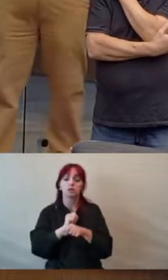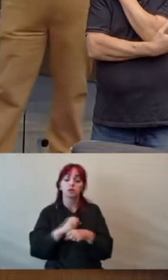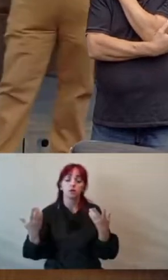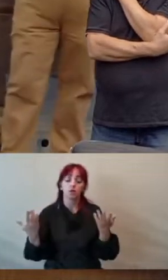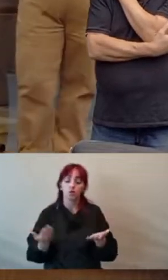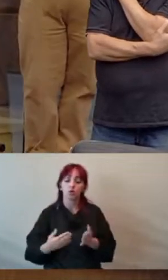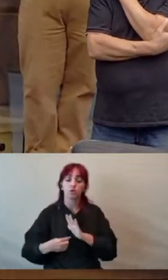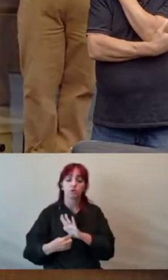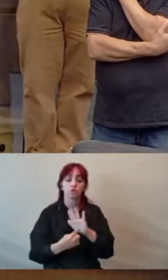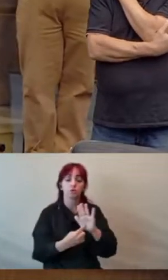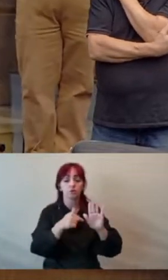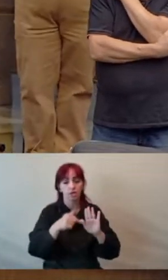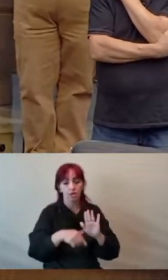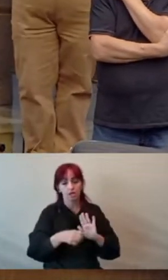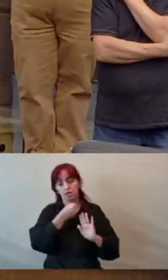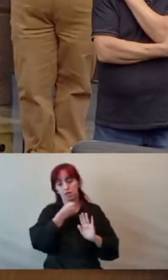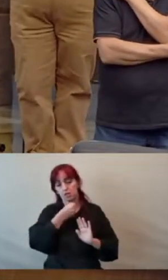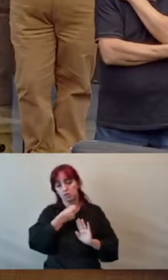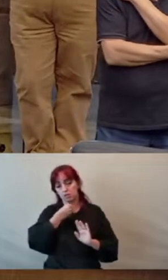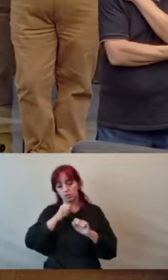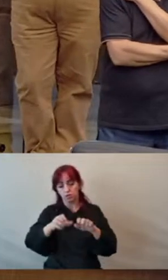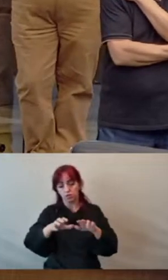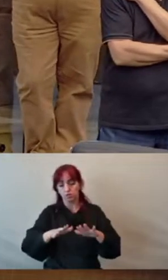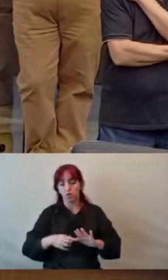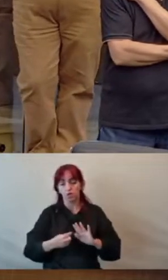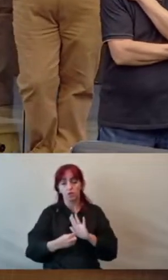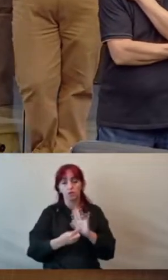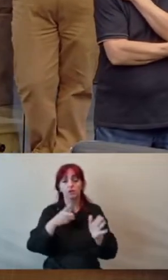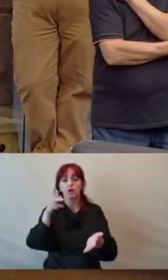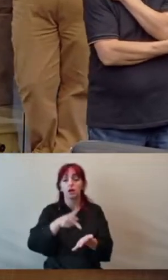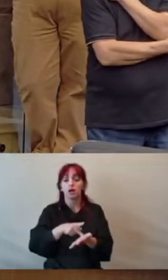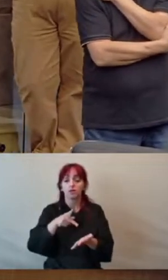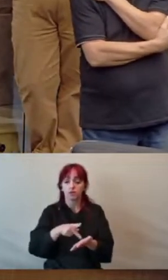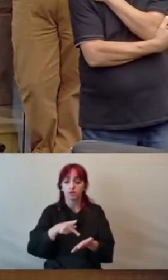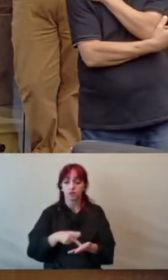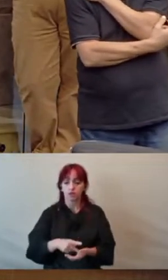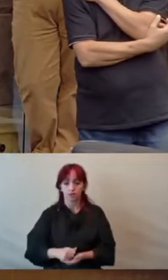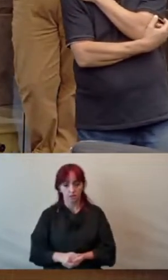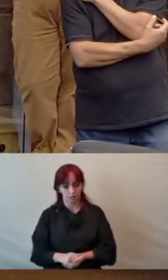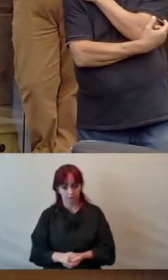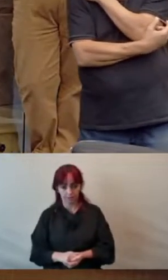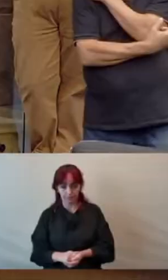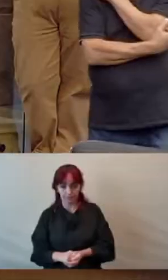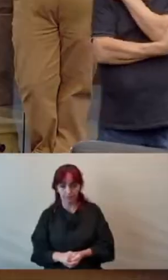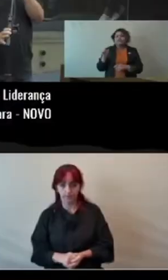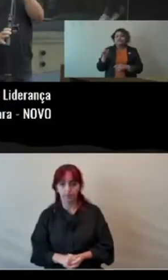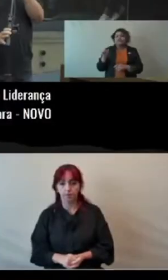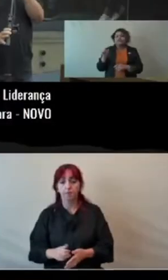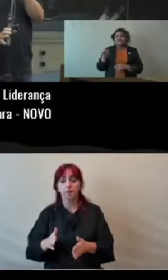neste microfone, neste plenário, a verdade. Por favor, gostaria que a técnica passasse um vídeo.